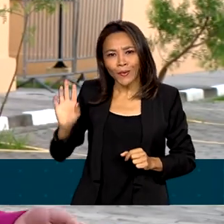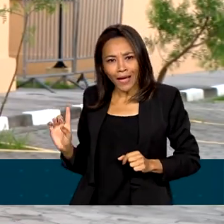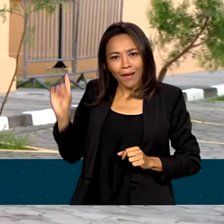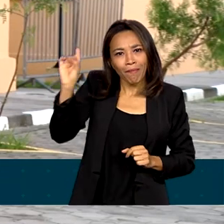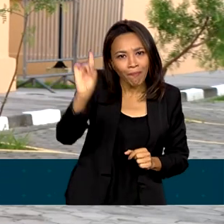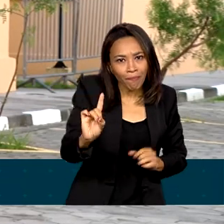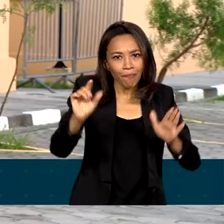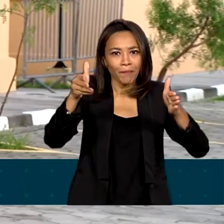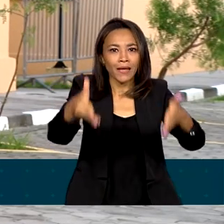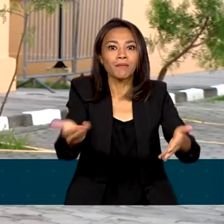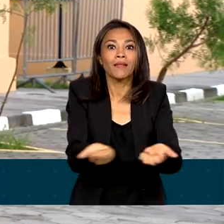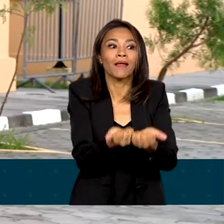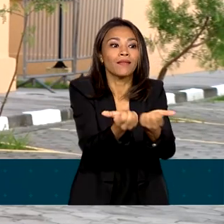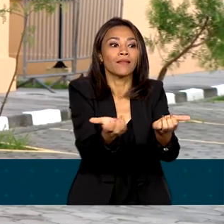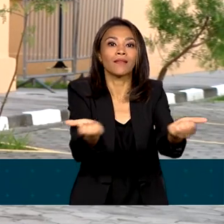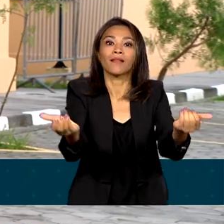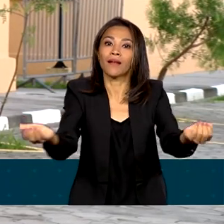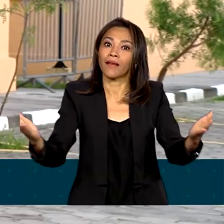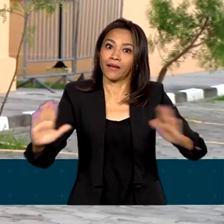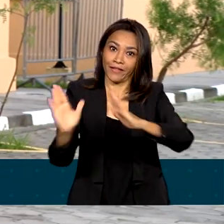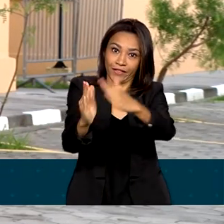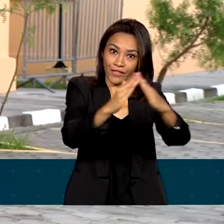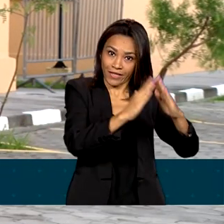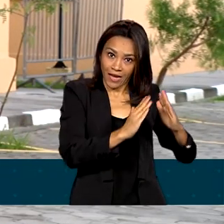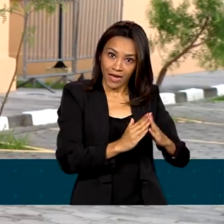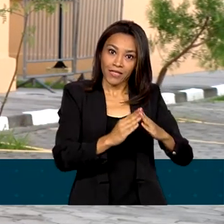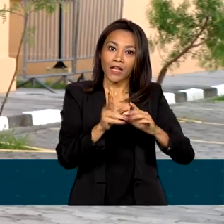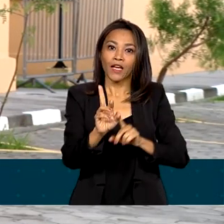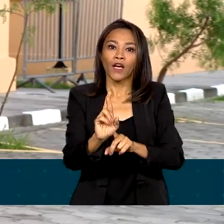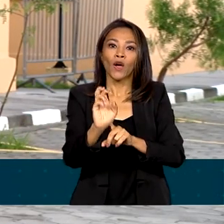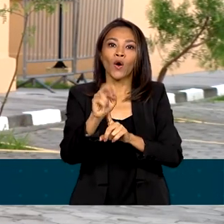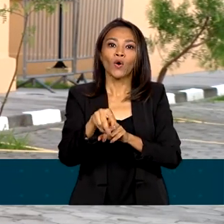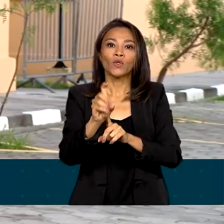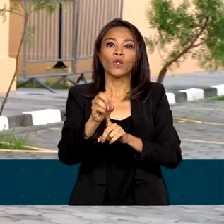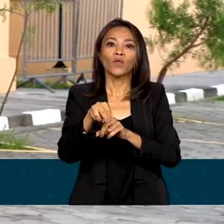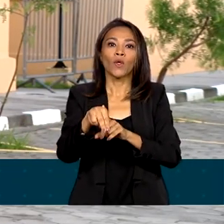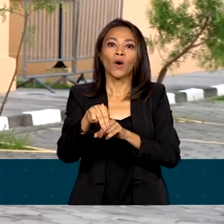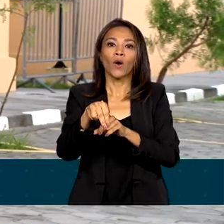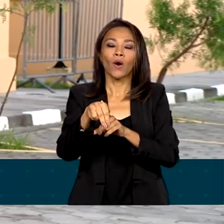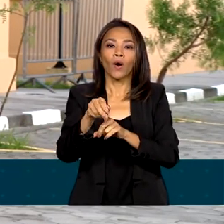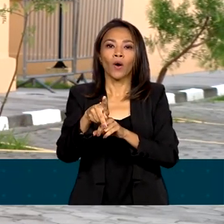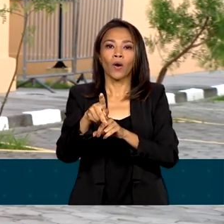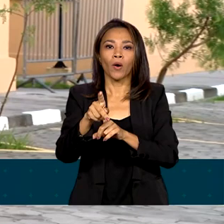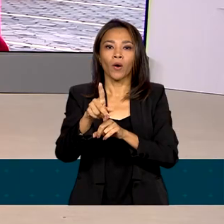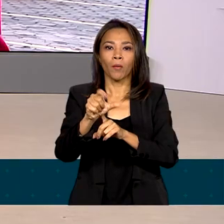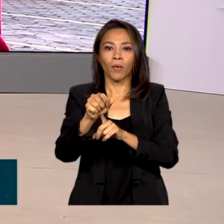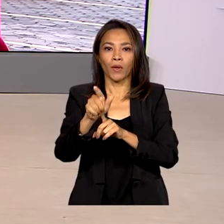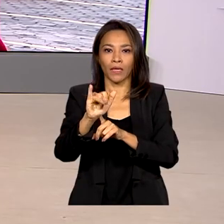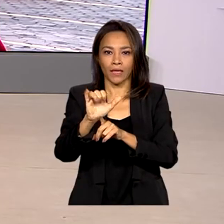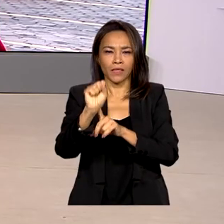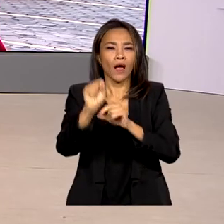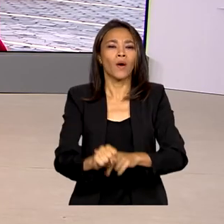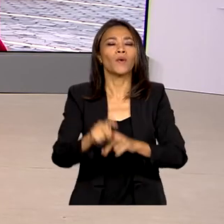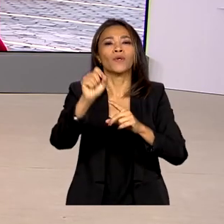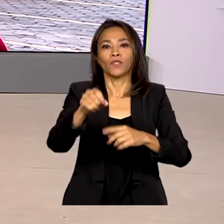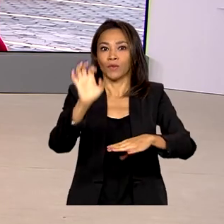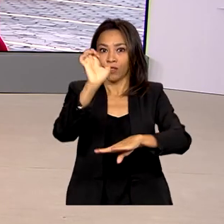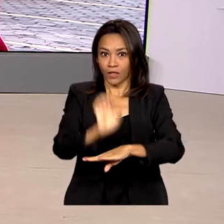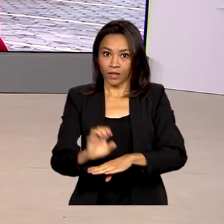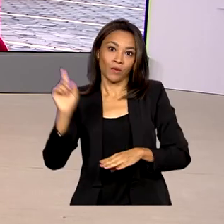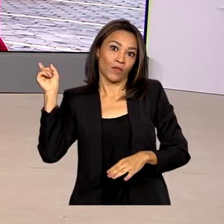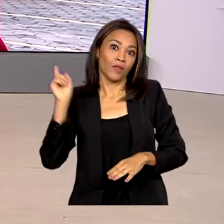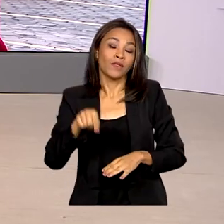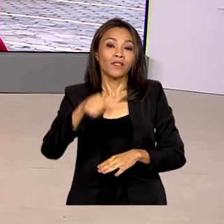entrega de moradias lá em Rondonópolis, no Mato Grosso. Volto com você no estúdio, Natália. Obrigada,